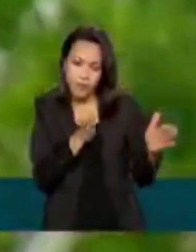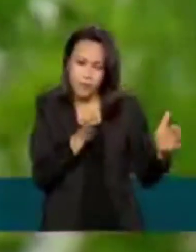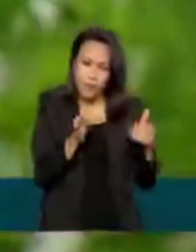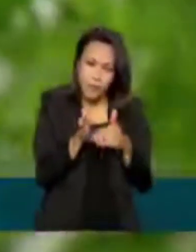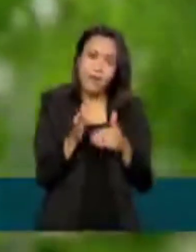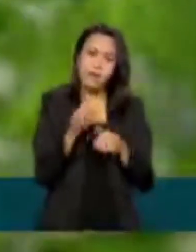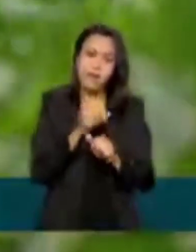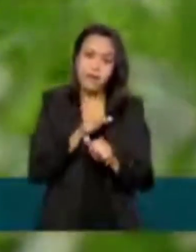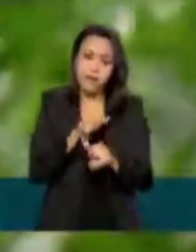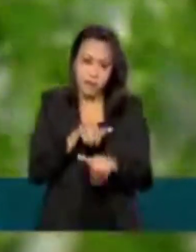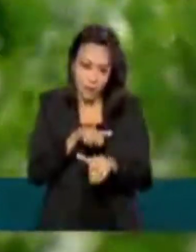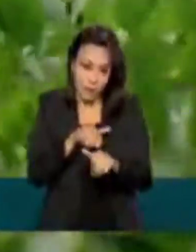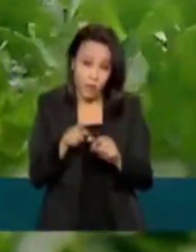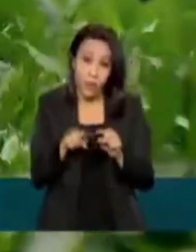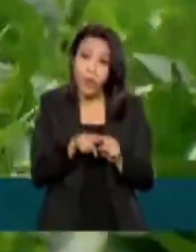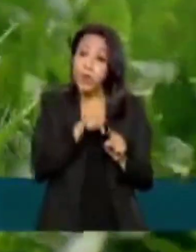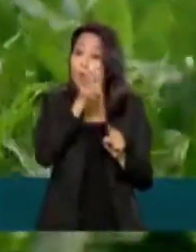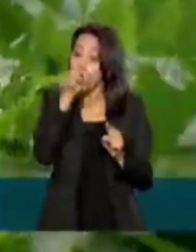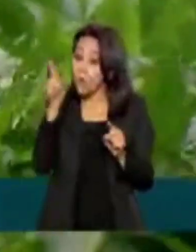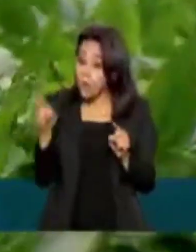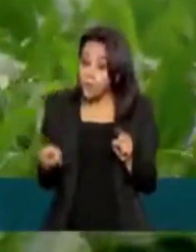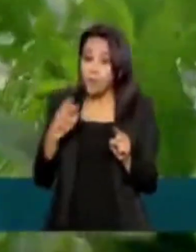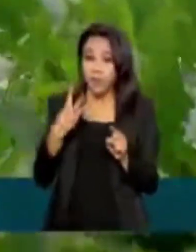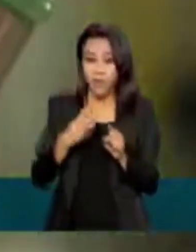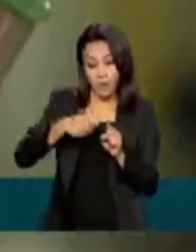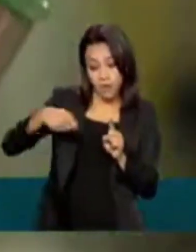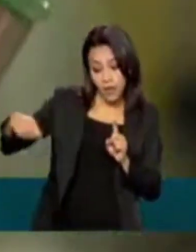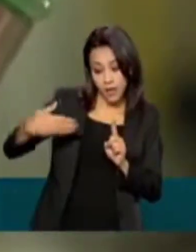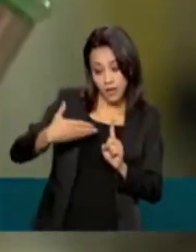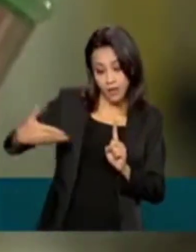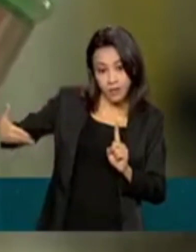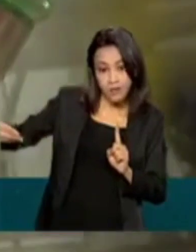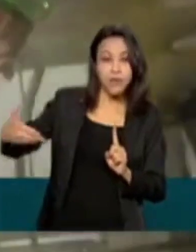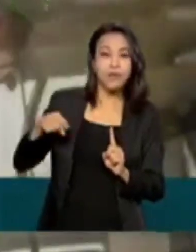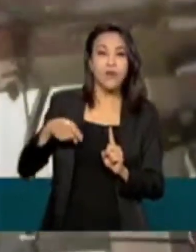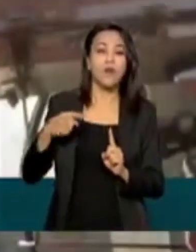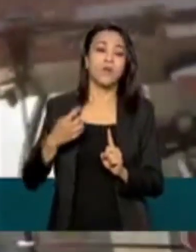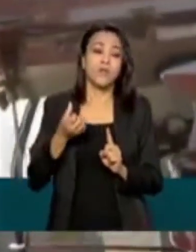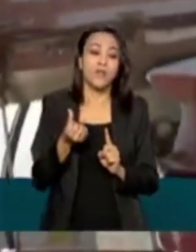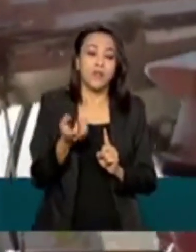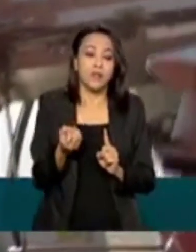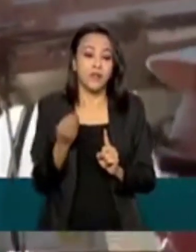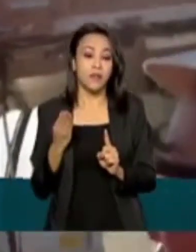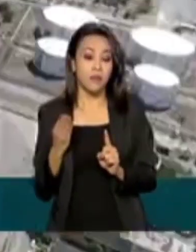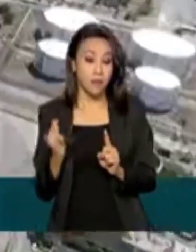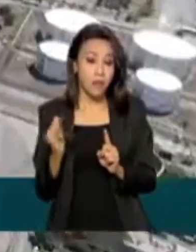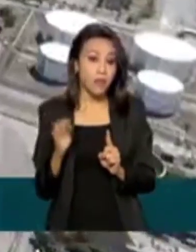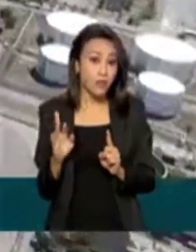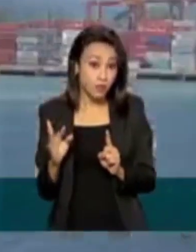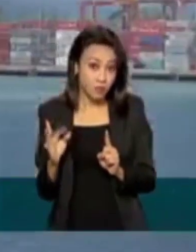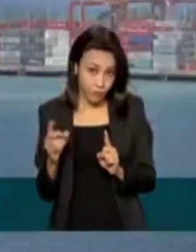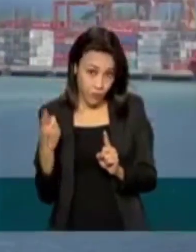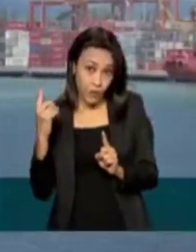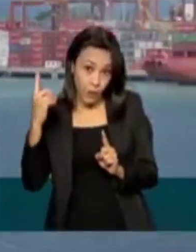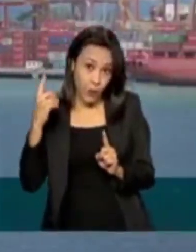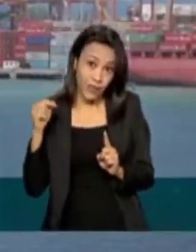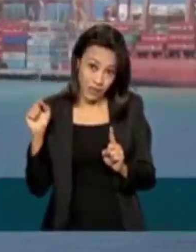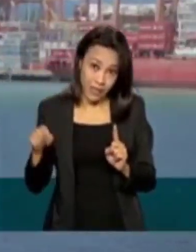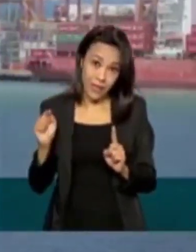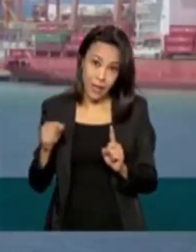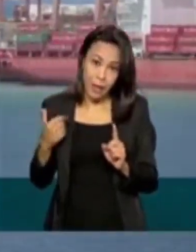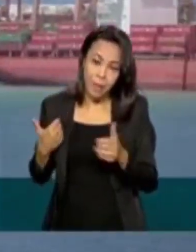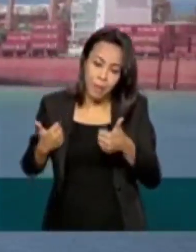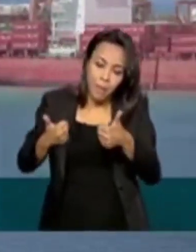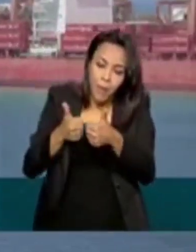pequena projeção para o próximo trimestre, chegaremos a um valor em torno de 60 bilhões de dólares, muito próximo do resultado